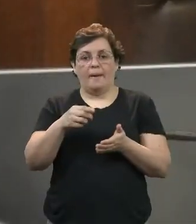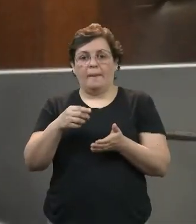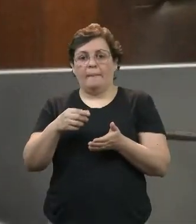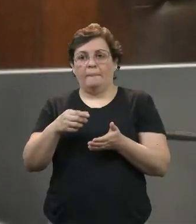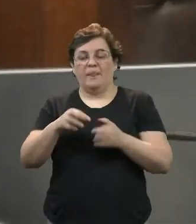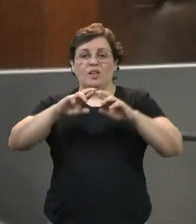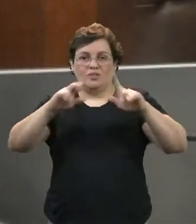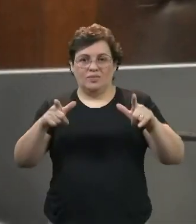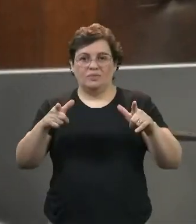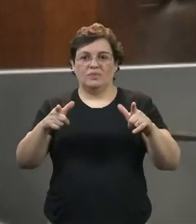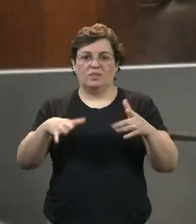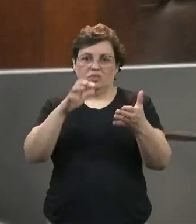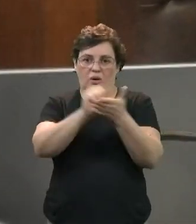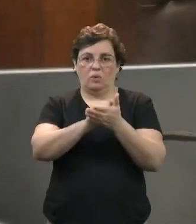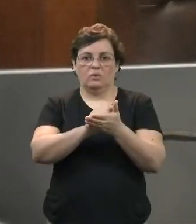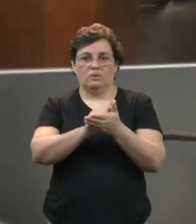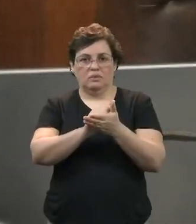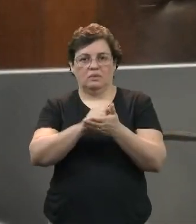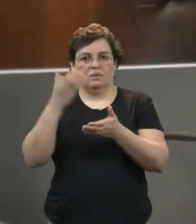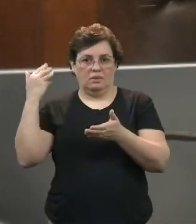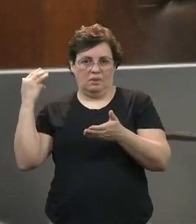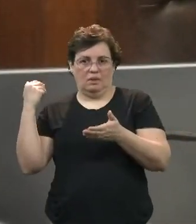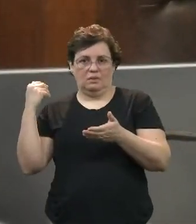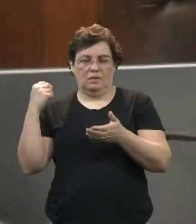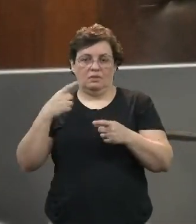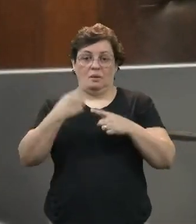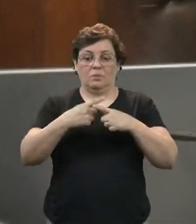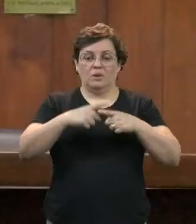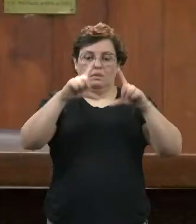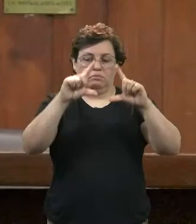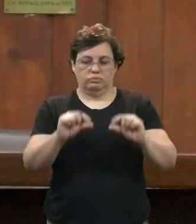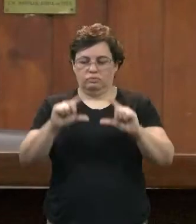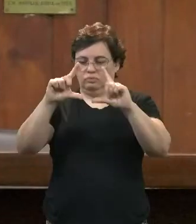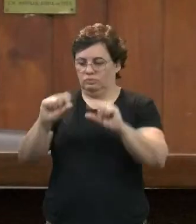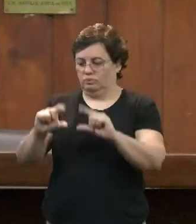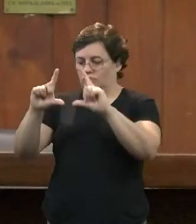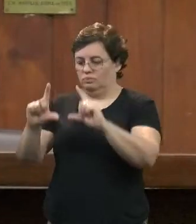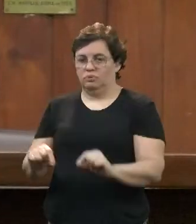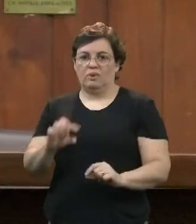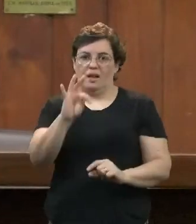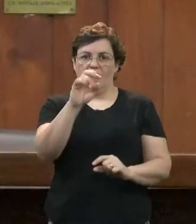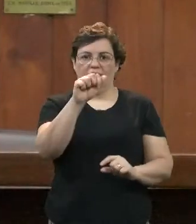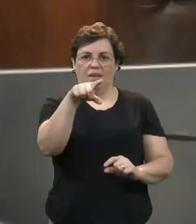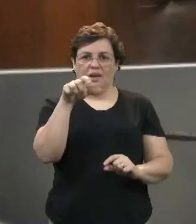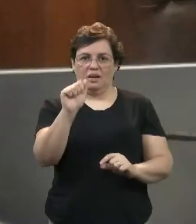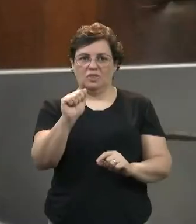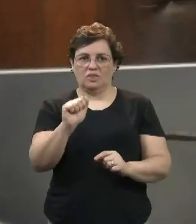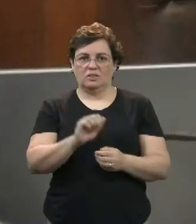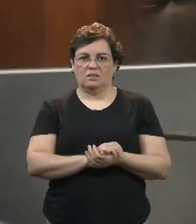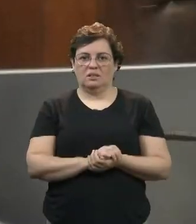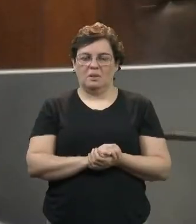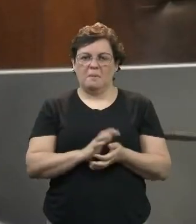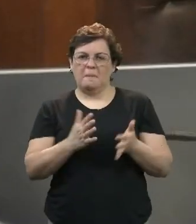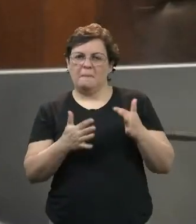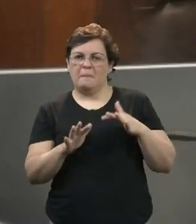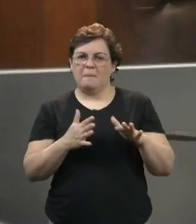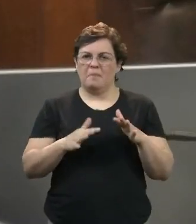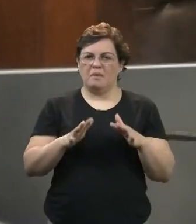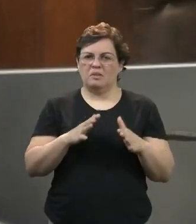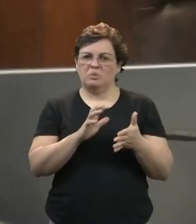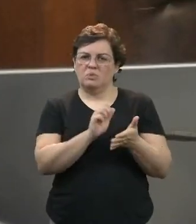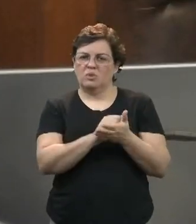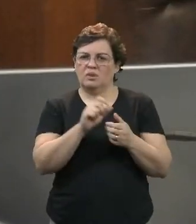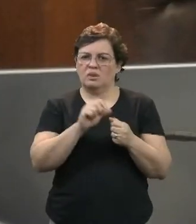contratada. Sem dúvida. Com as quedas que houveram da Selic recentemente, as taxas estão bem... A média dos contratos que foram realizados com a